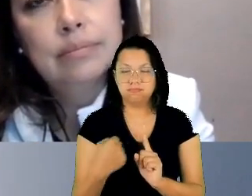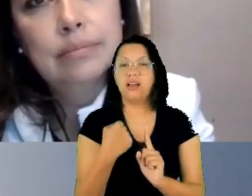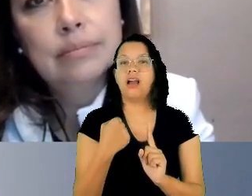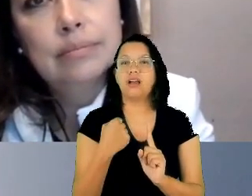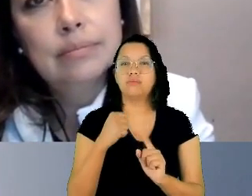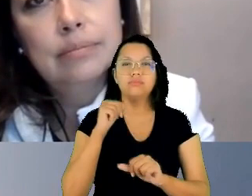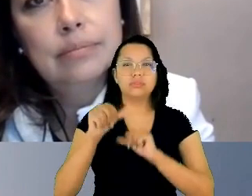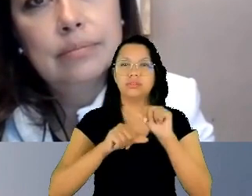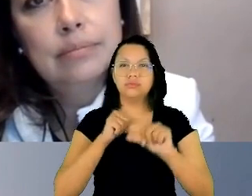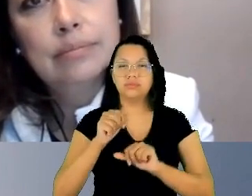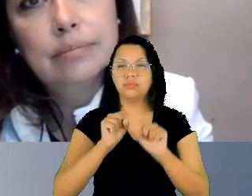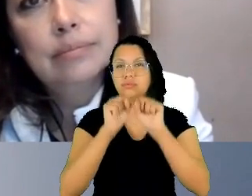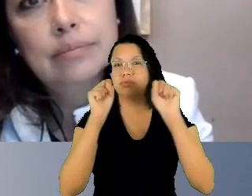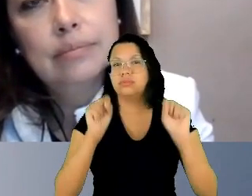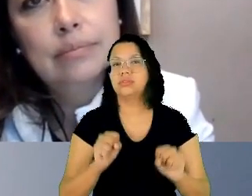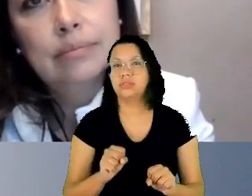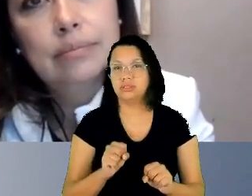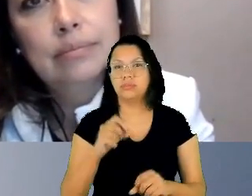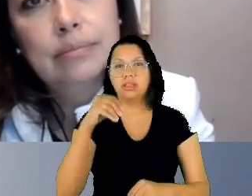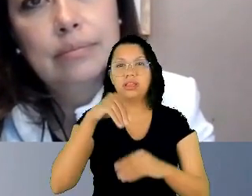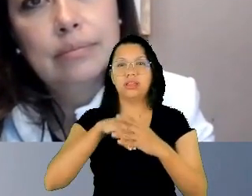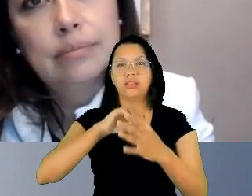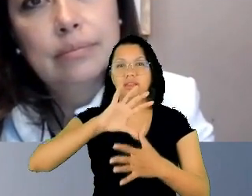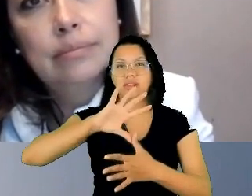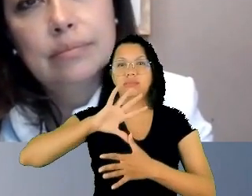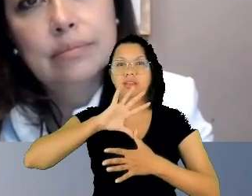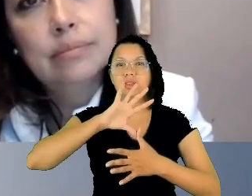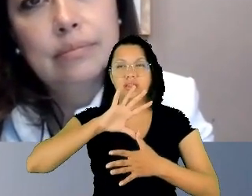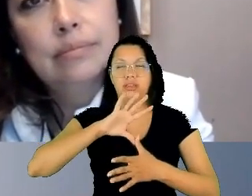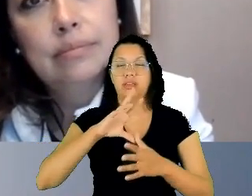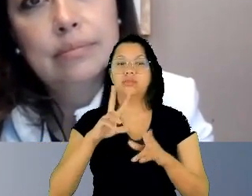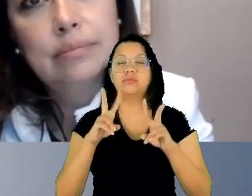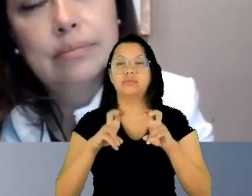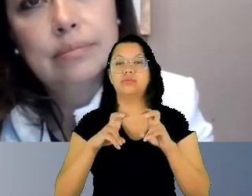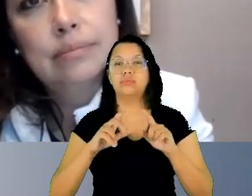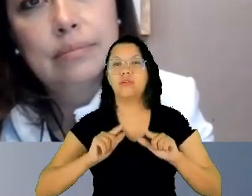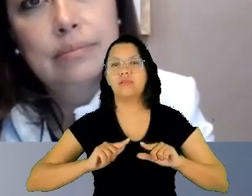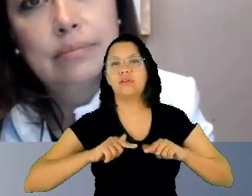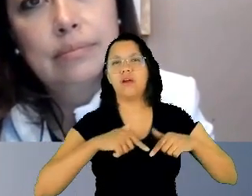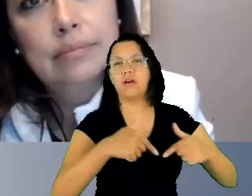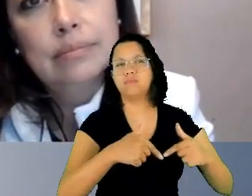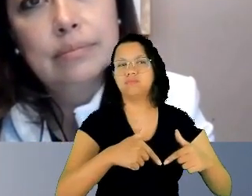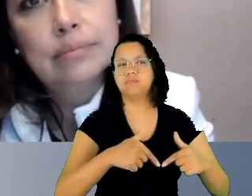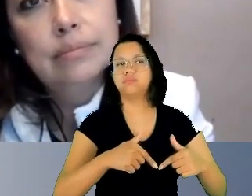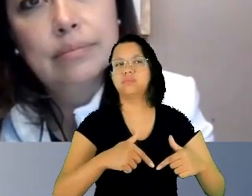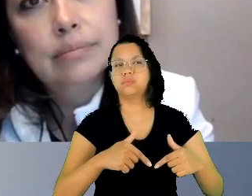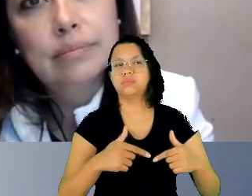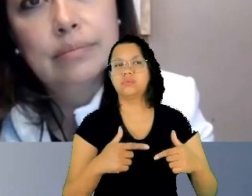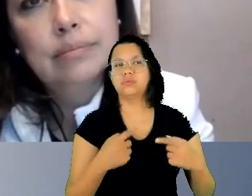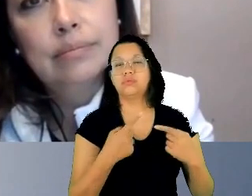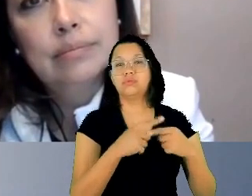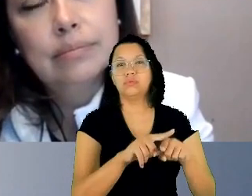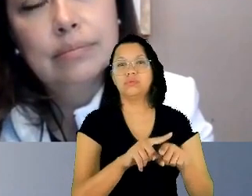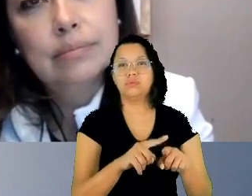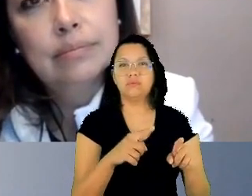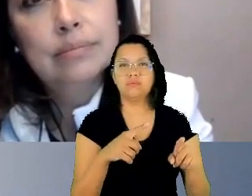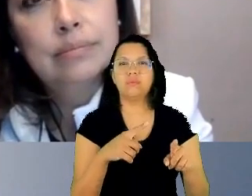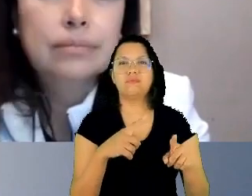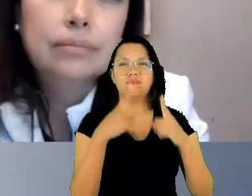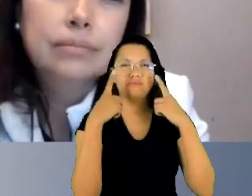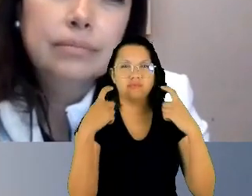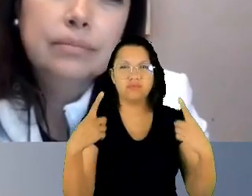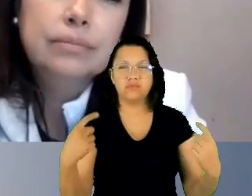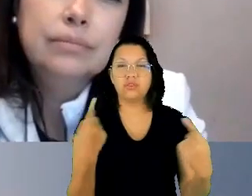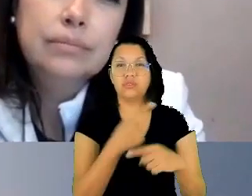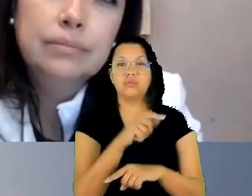combate à violência contra as mulheres. Então, eu começo com a primeira questão, como compreender essa luta, essa proteção, essa